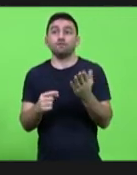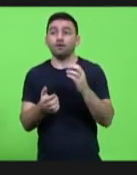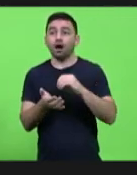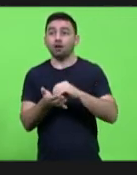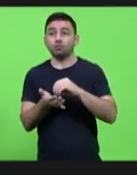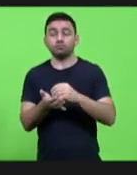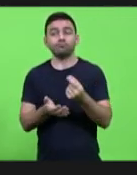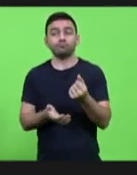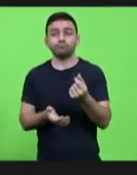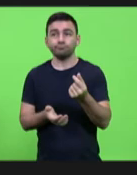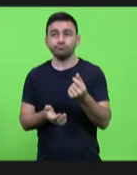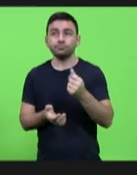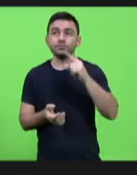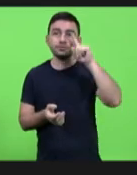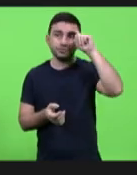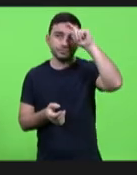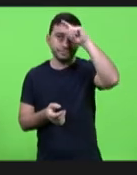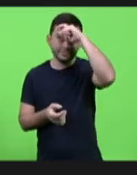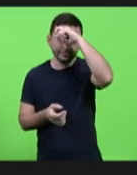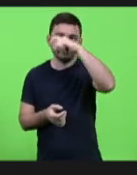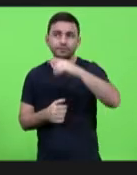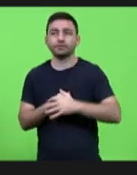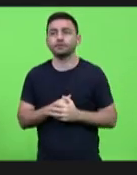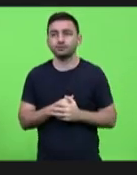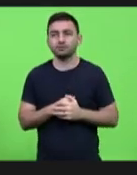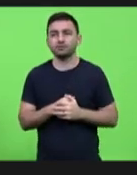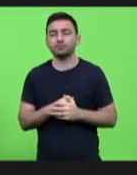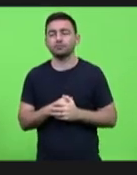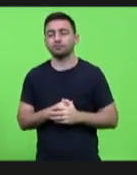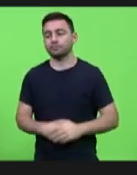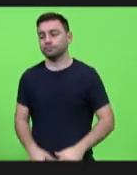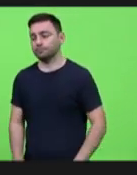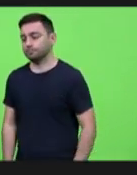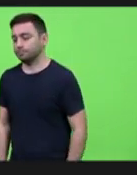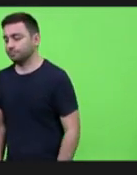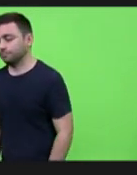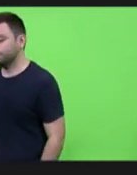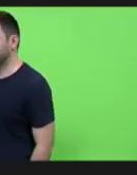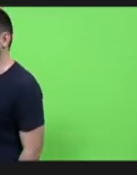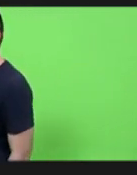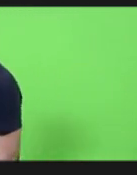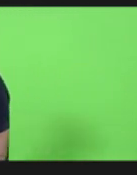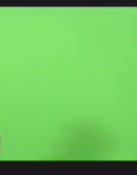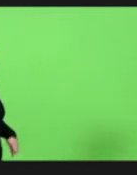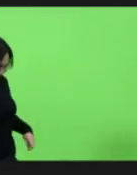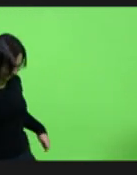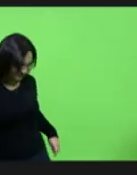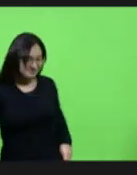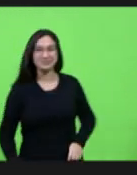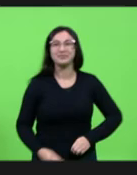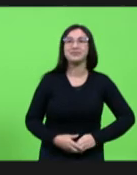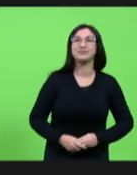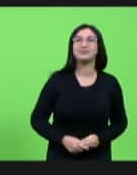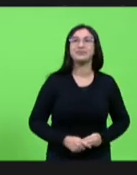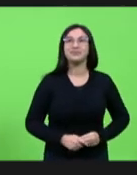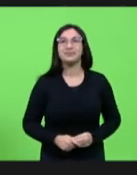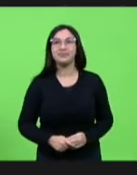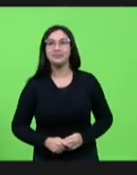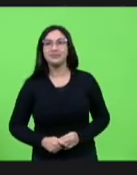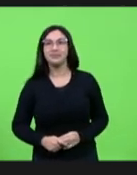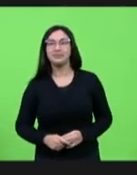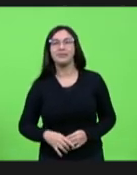dinheiro e ela estava saindo com um pacotinho de salsichas e um pouco de arroz então isso está